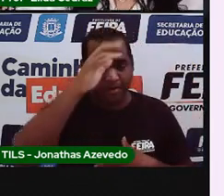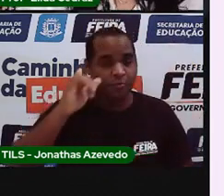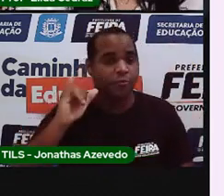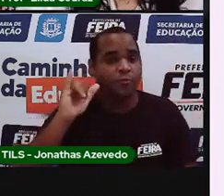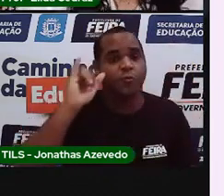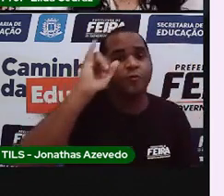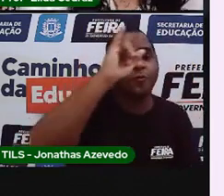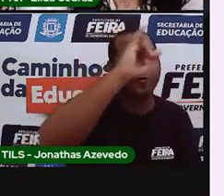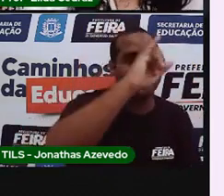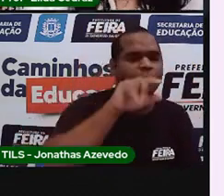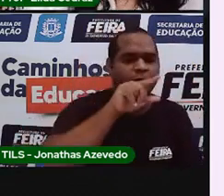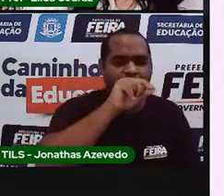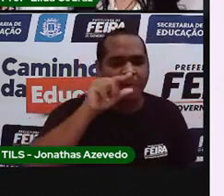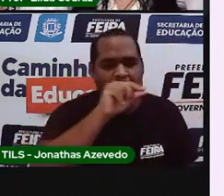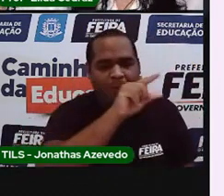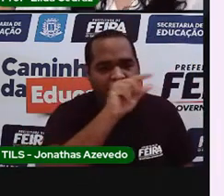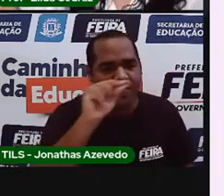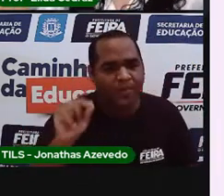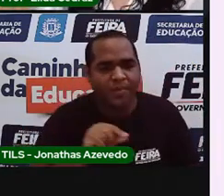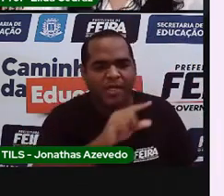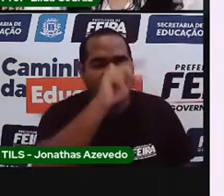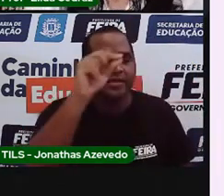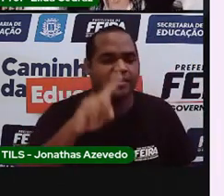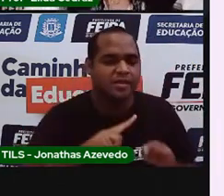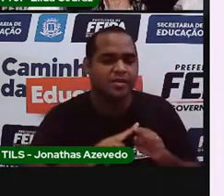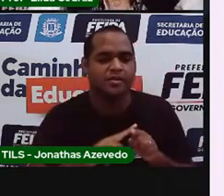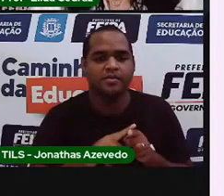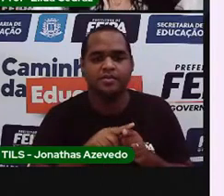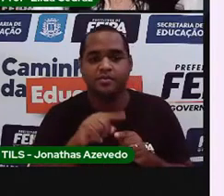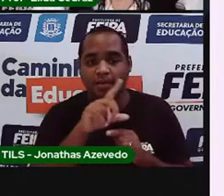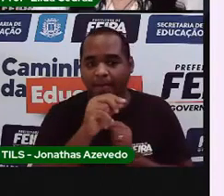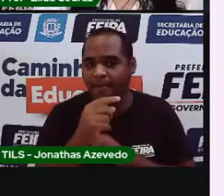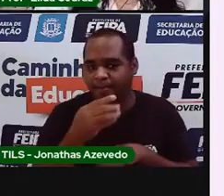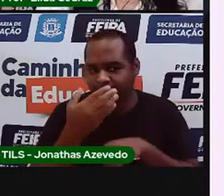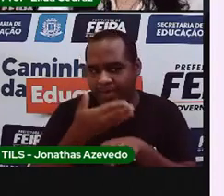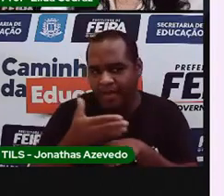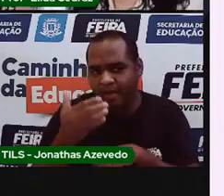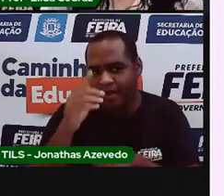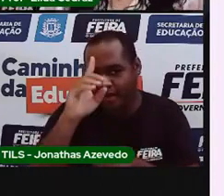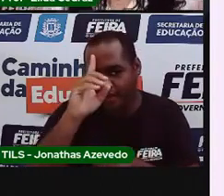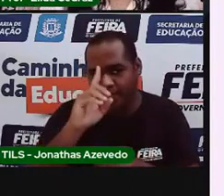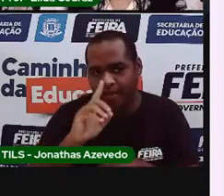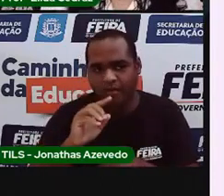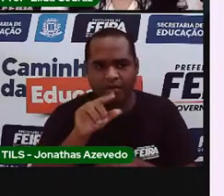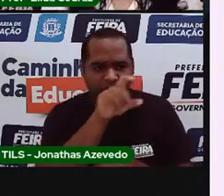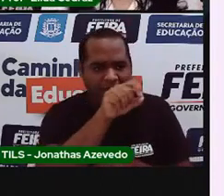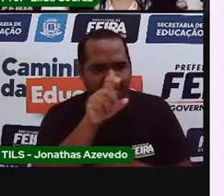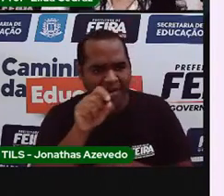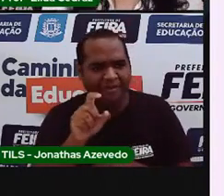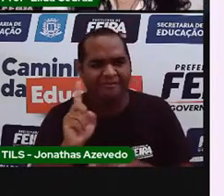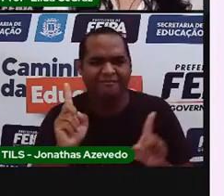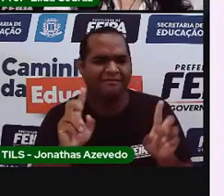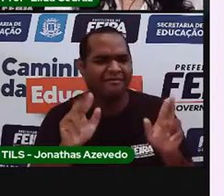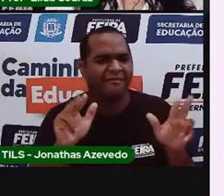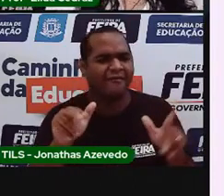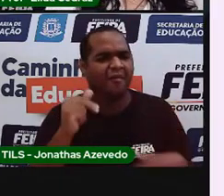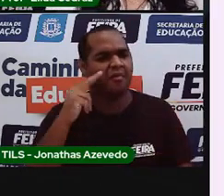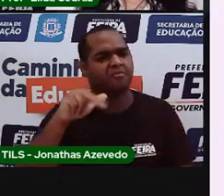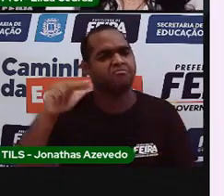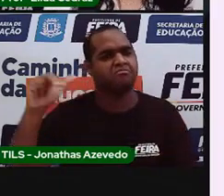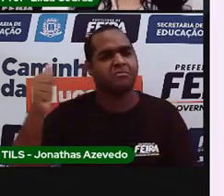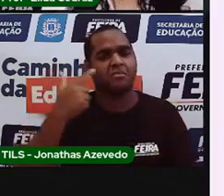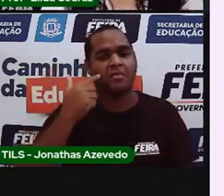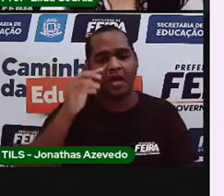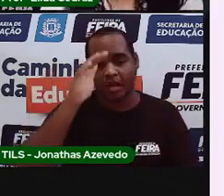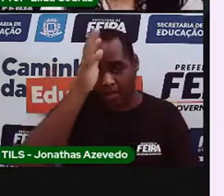um beija-flor, um canário, um papagaio. A Pró hélida nunca viu. Mas